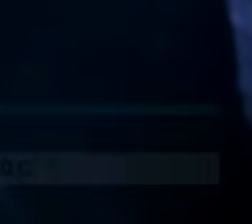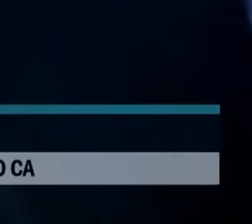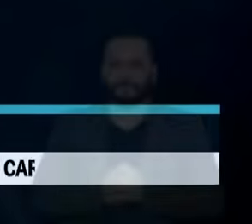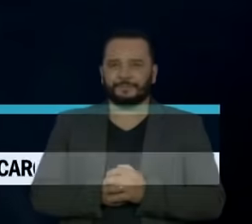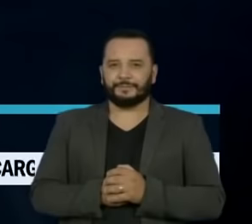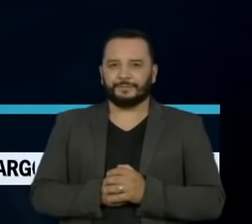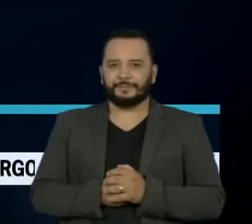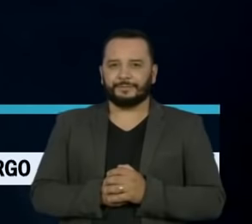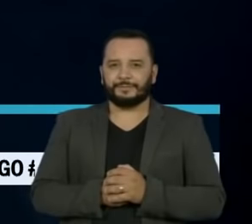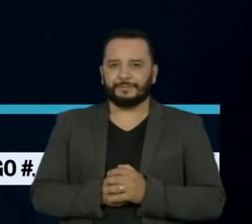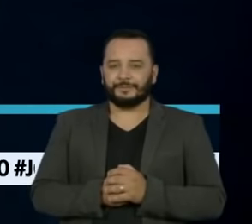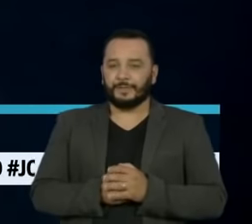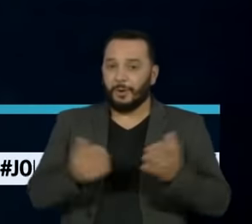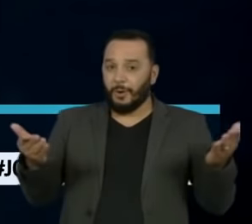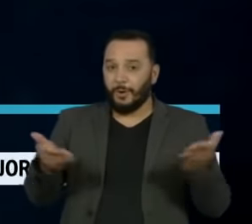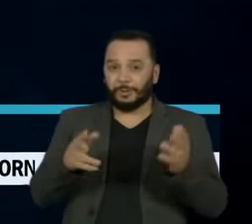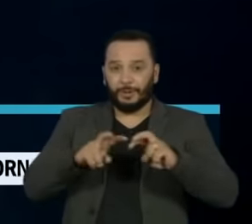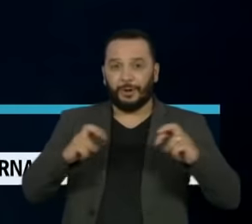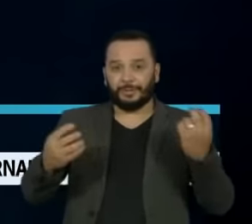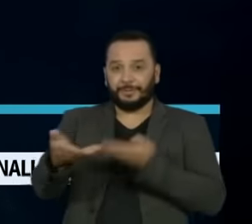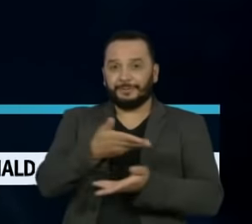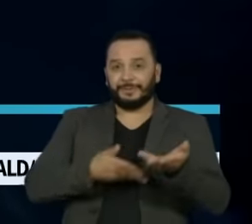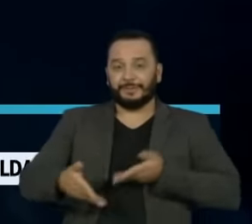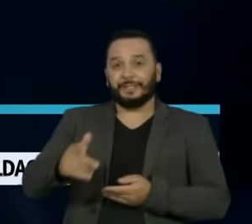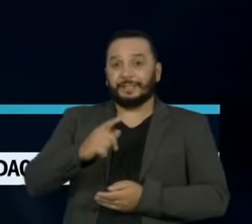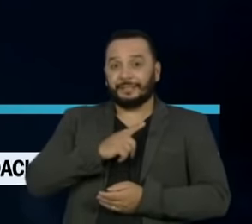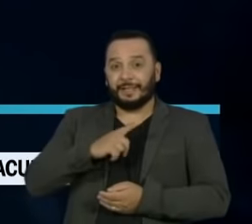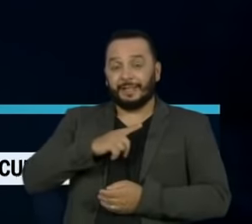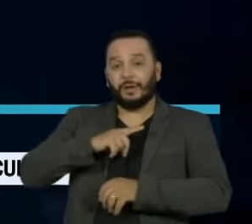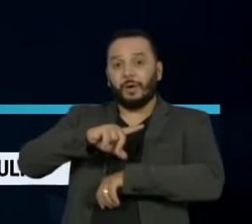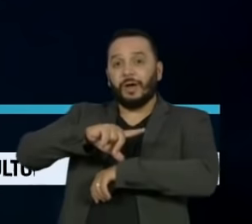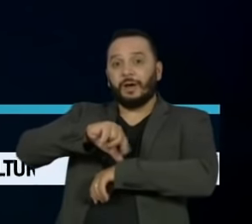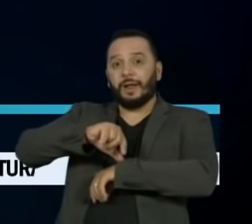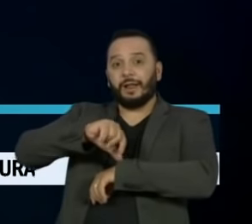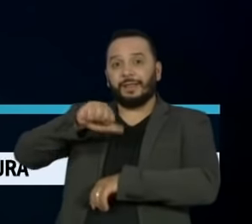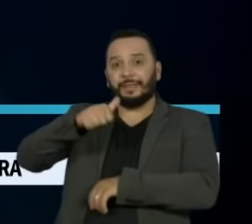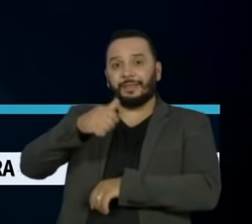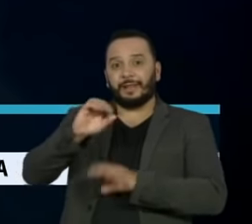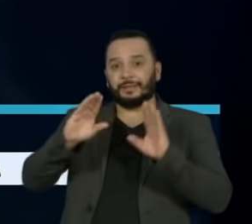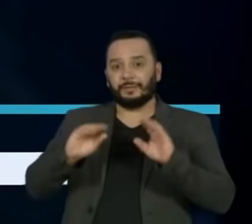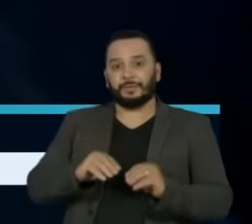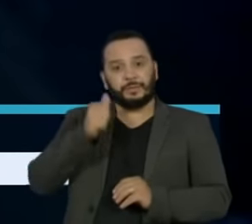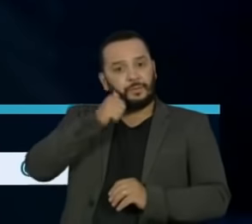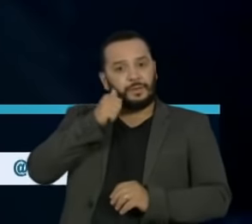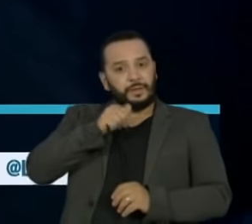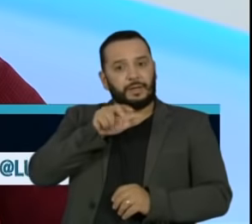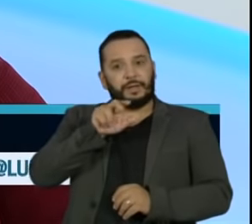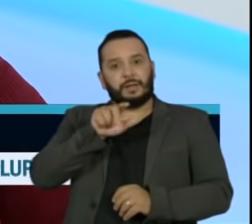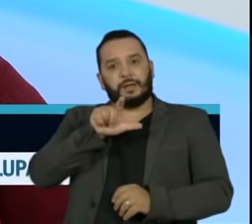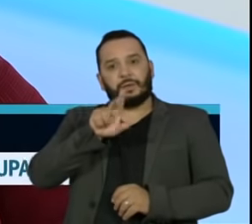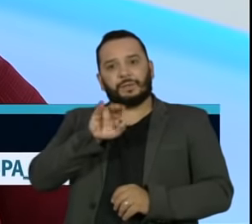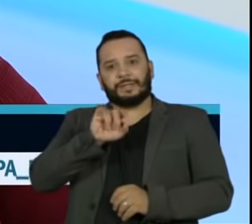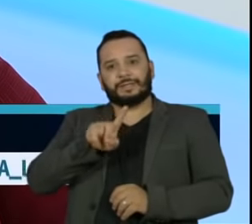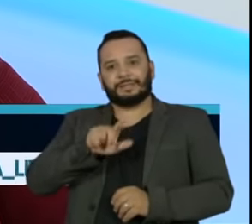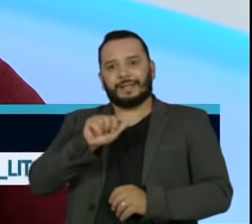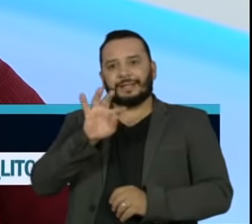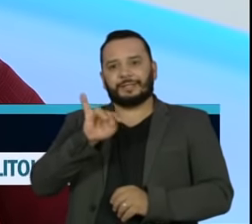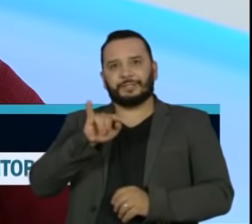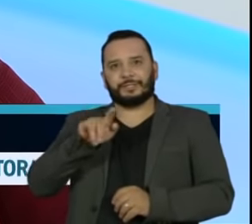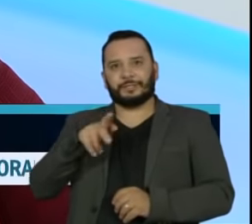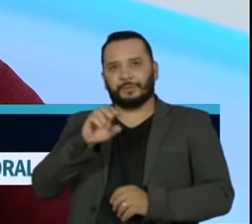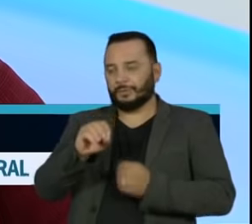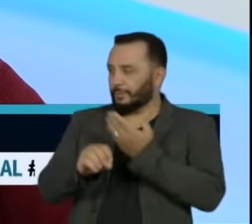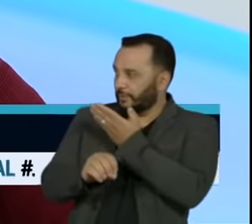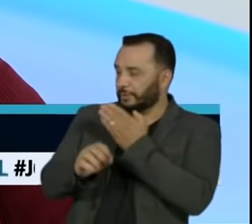E o Centro do Roda Viva recebe logo mais às 10 da noite a empresária Luísa Trajano. Já está tudo pronto no